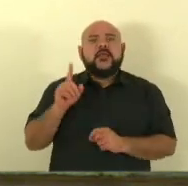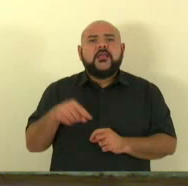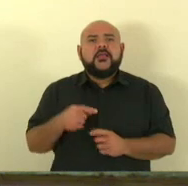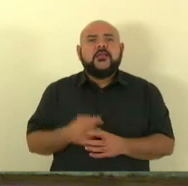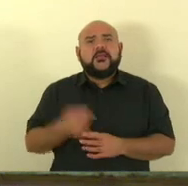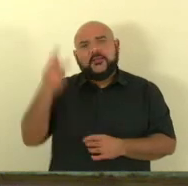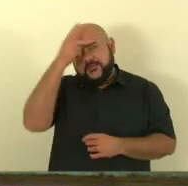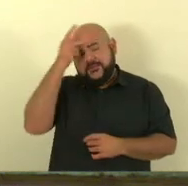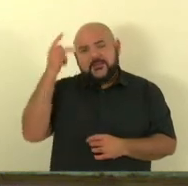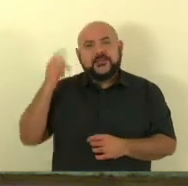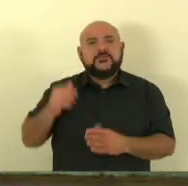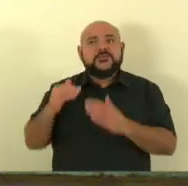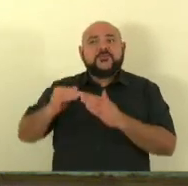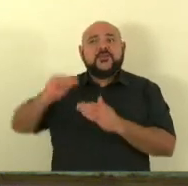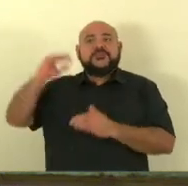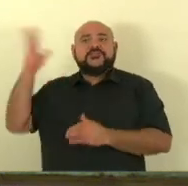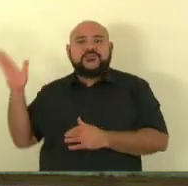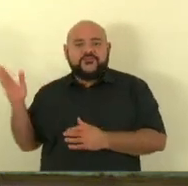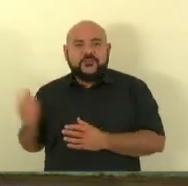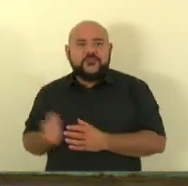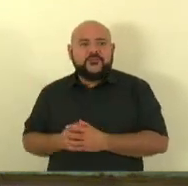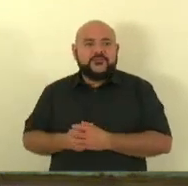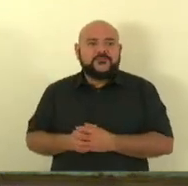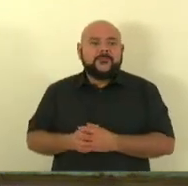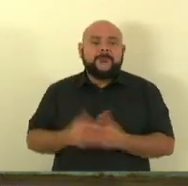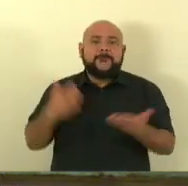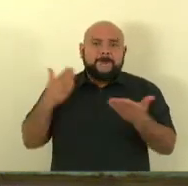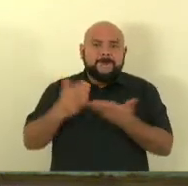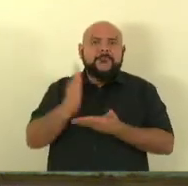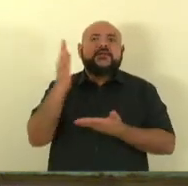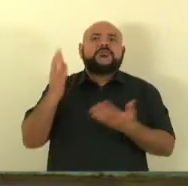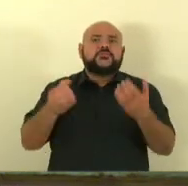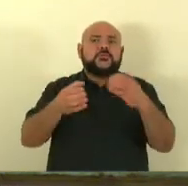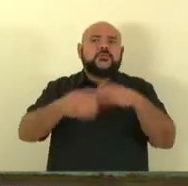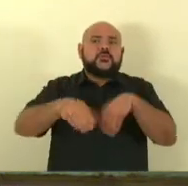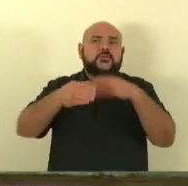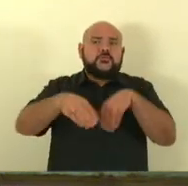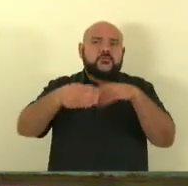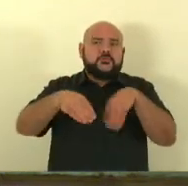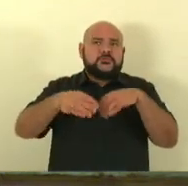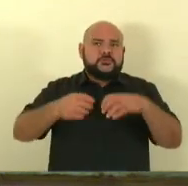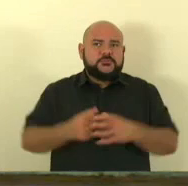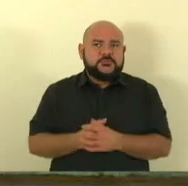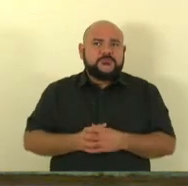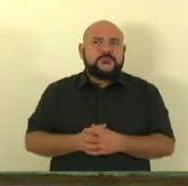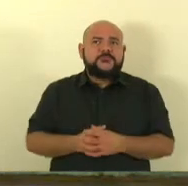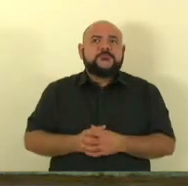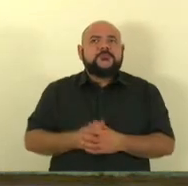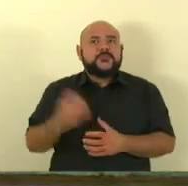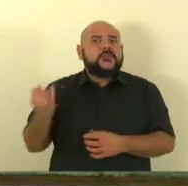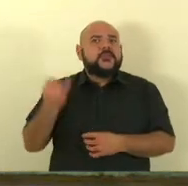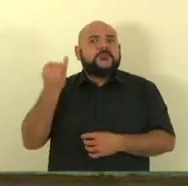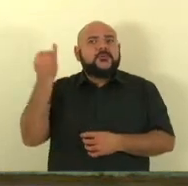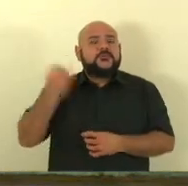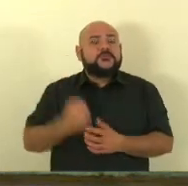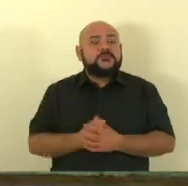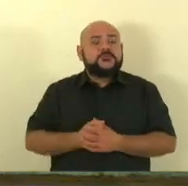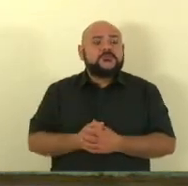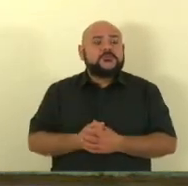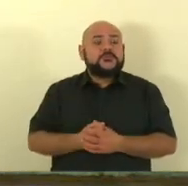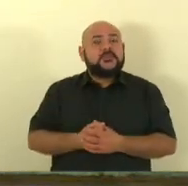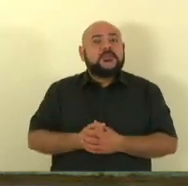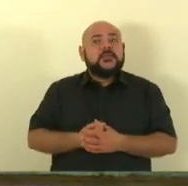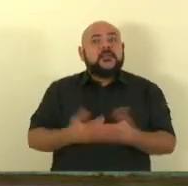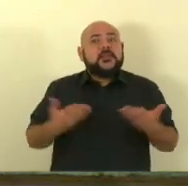vêm de fora que passaram no concurso é importante falar isso que passaram no concurso e estão aqui na